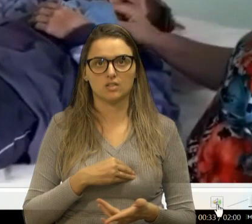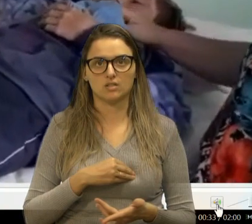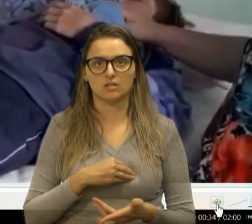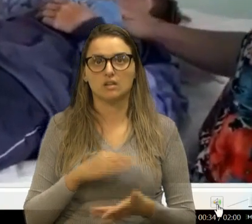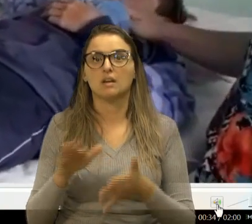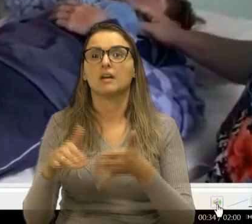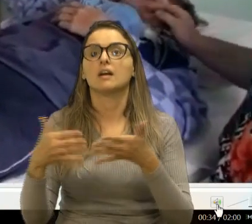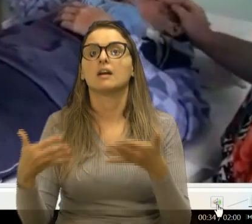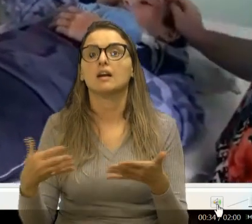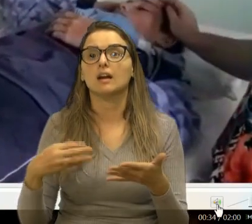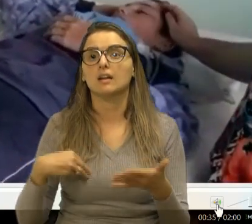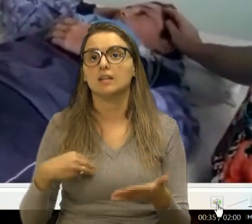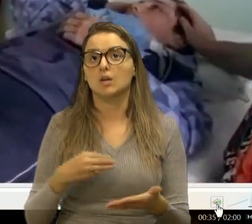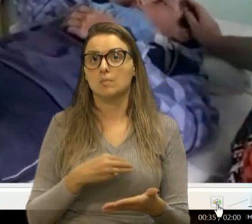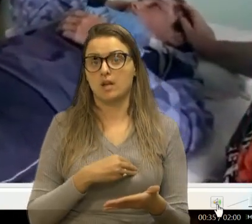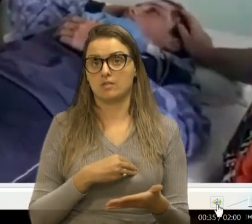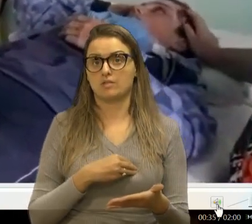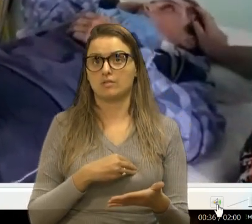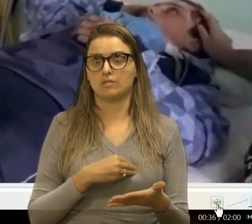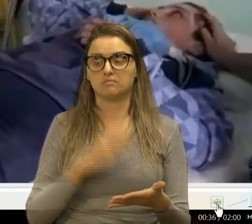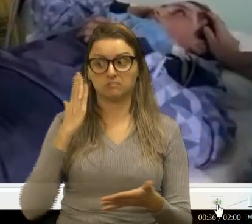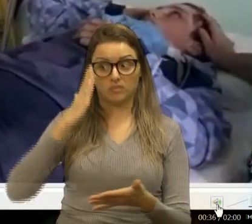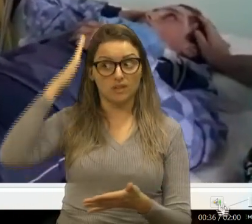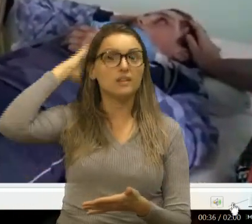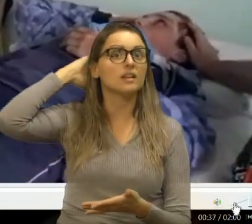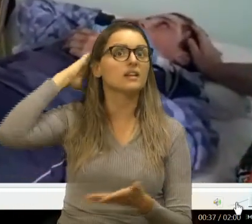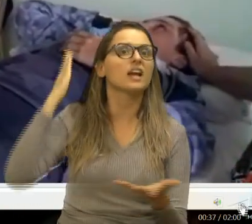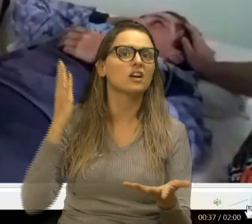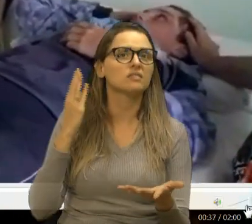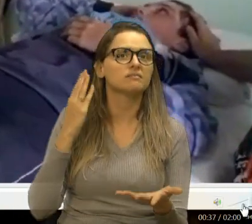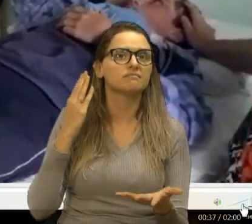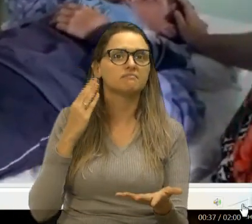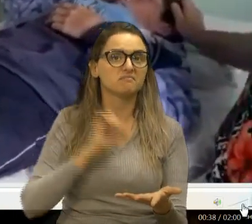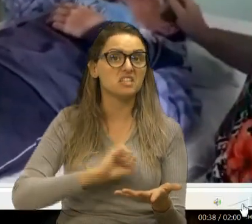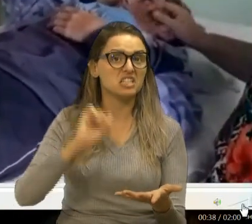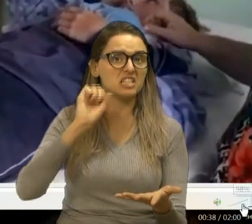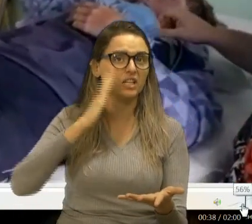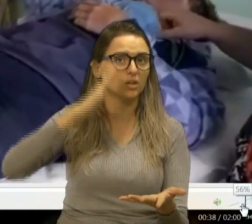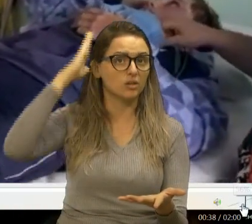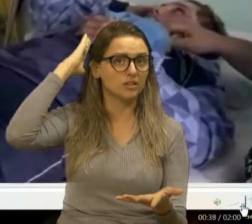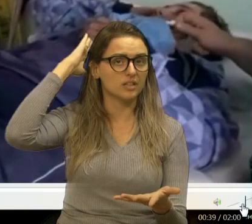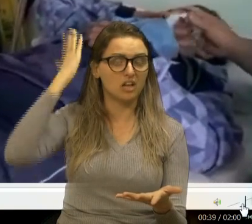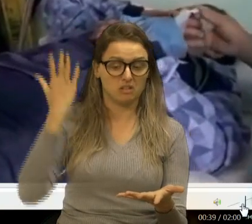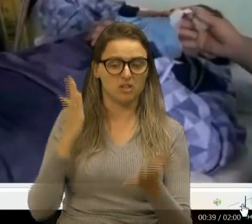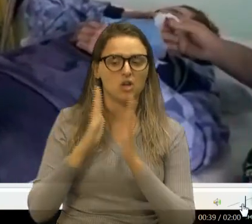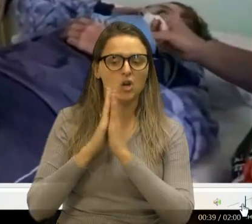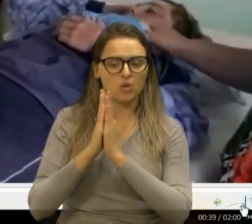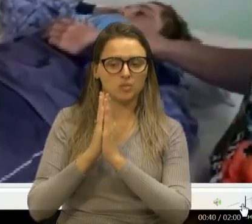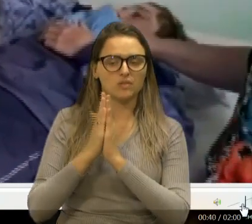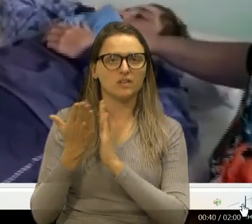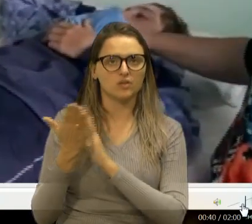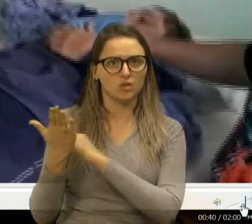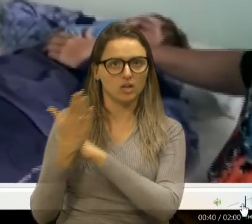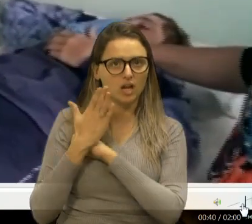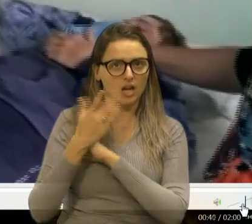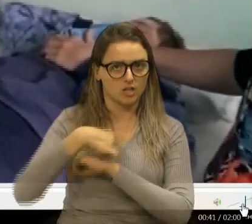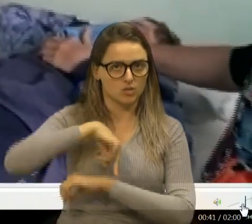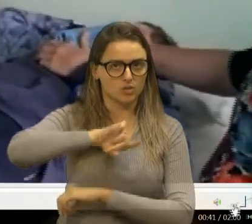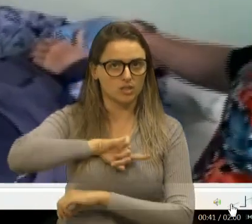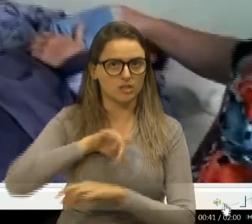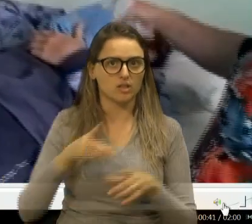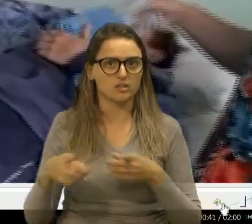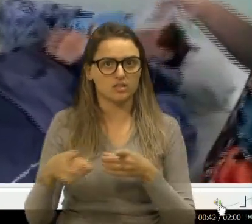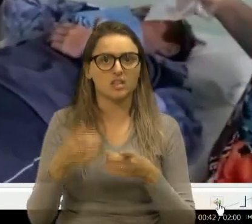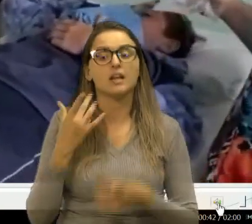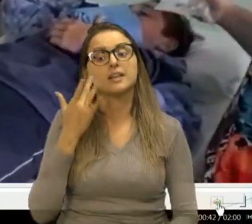Criúva? O prefeito de Caxias, seu Daniel Guerra, por favor, né? Dá uma mão aí. E não sei se você